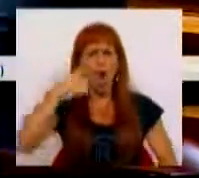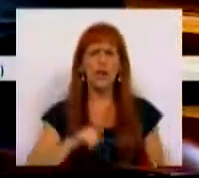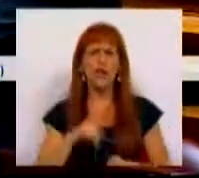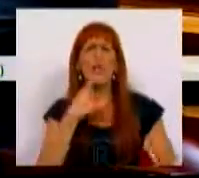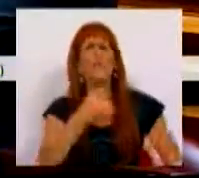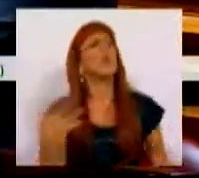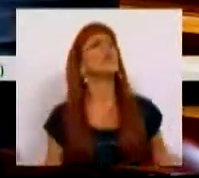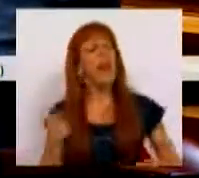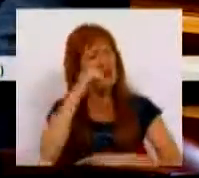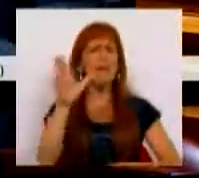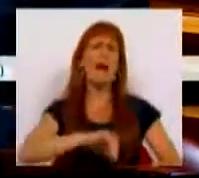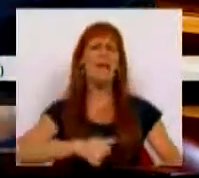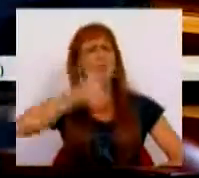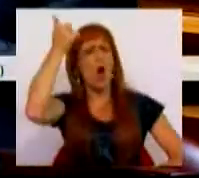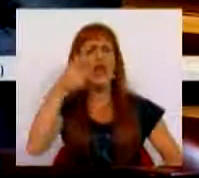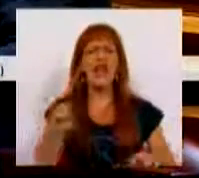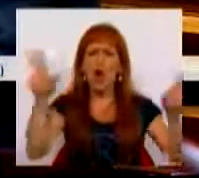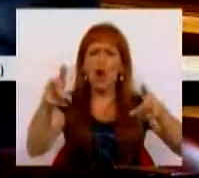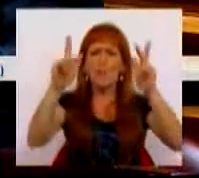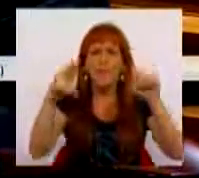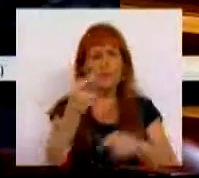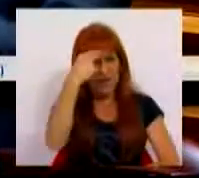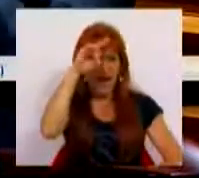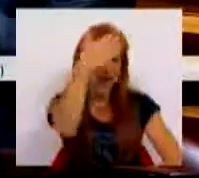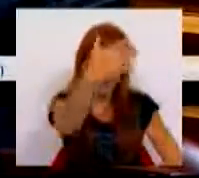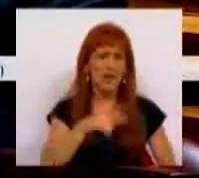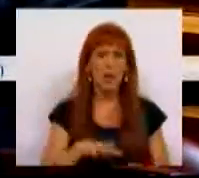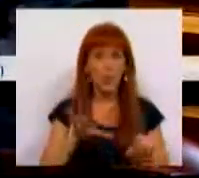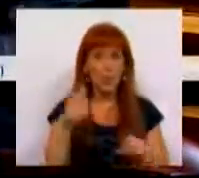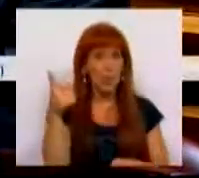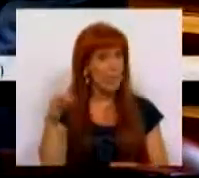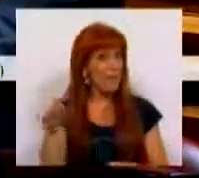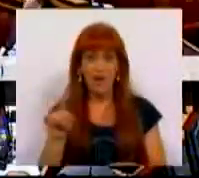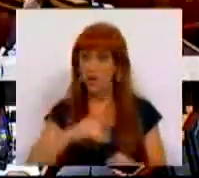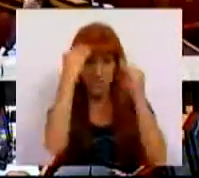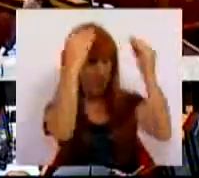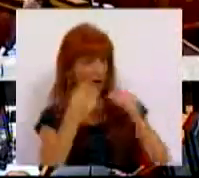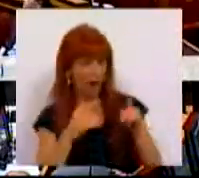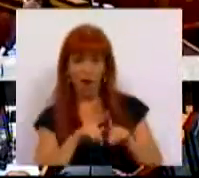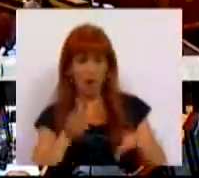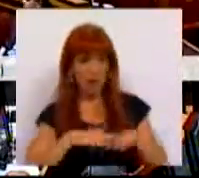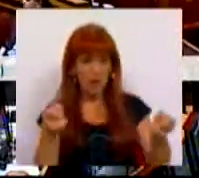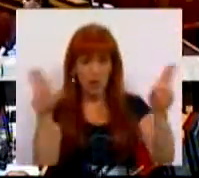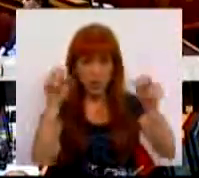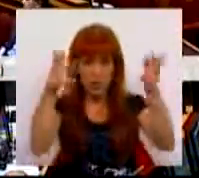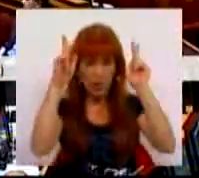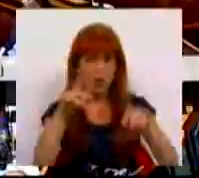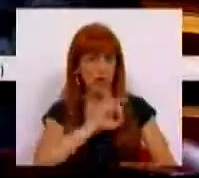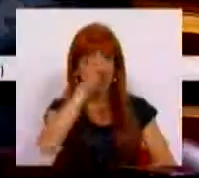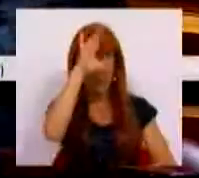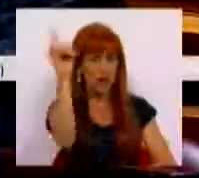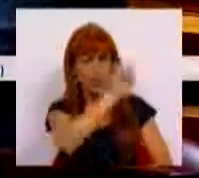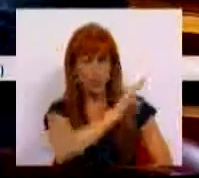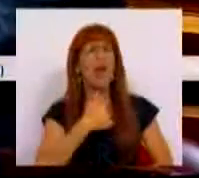para questionar quem é que é mais ou menos neoliberal, está equivocada. O Partido Socialista não recebe lições quanto ao neoliberalismo por parte do Sr. Primeiro